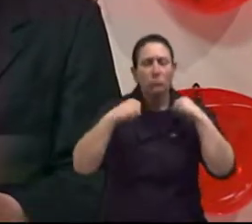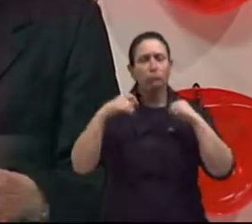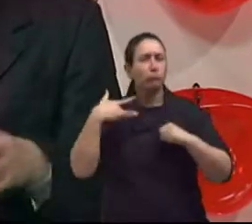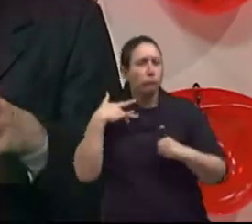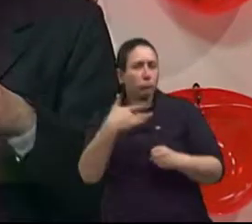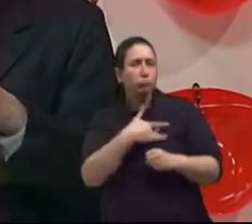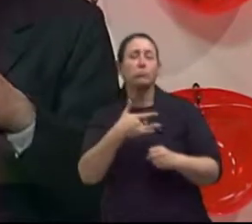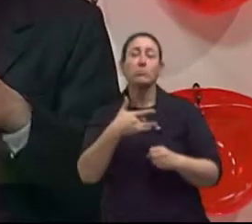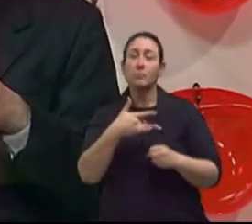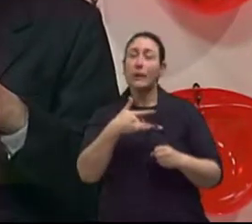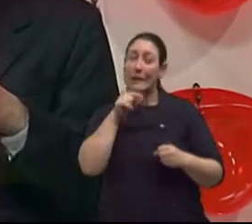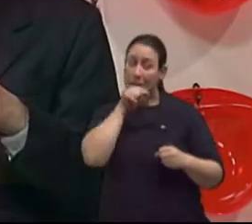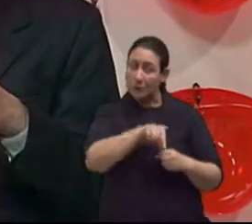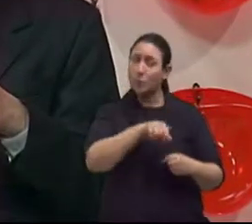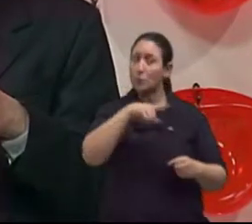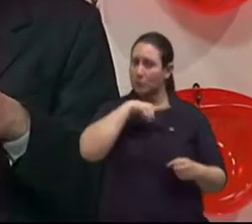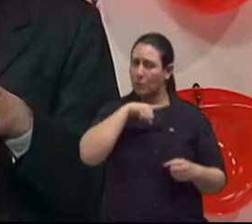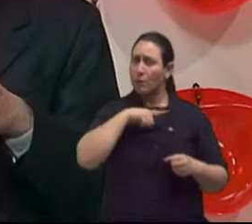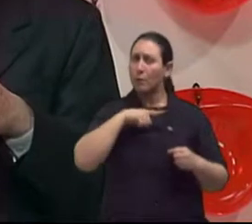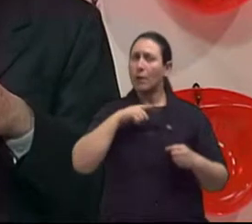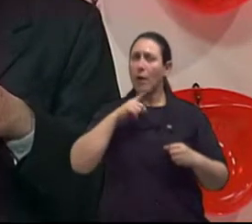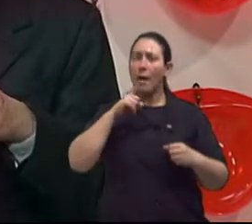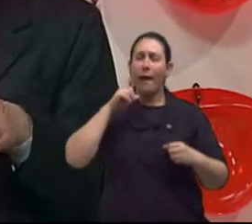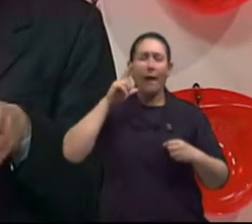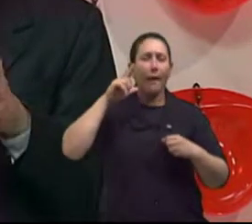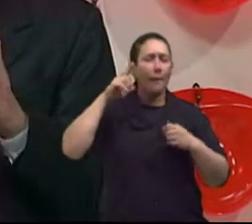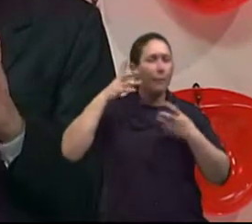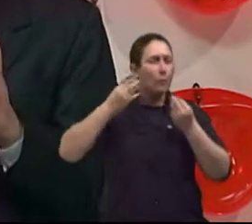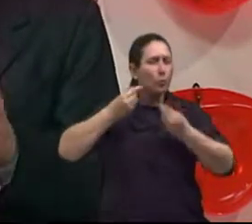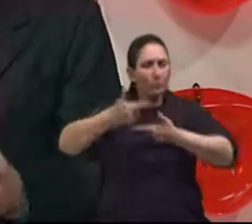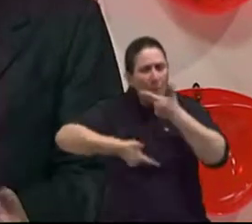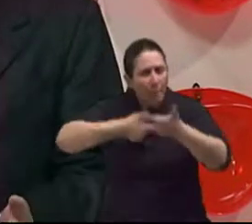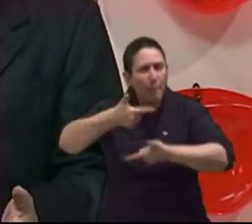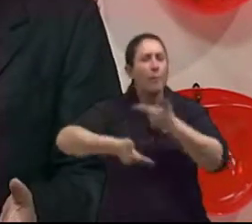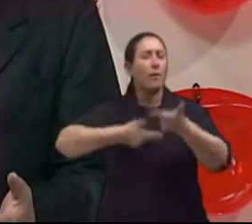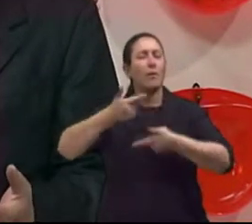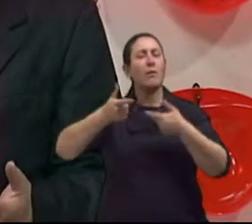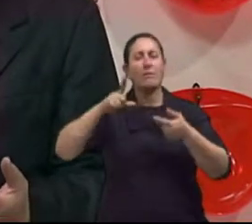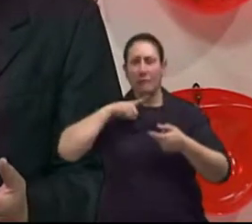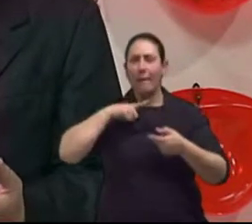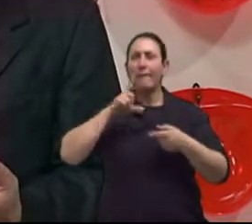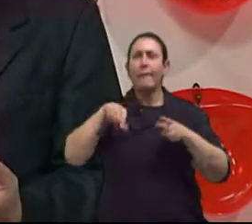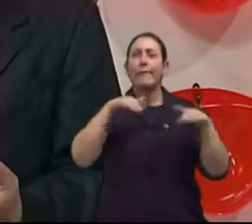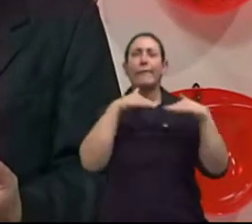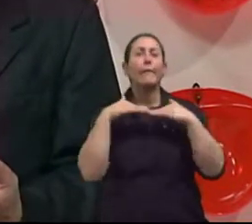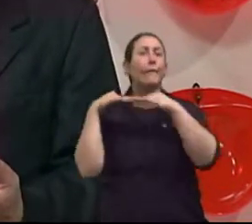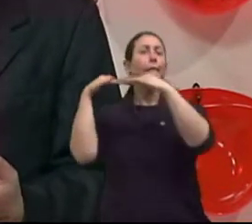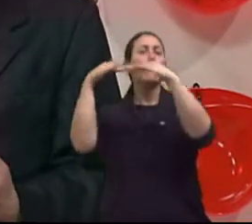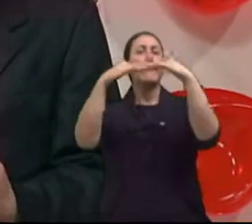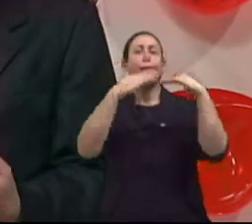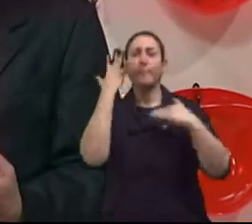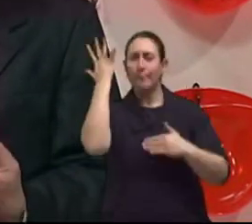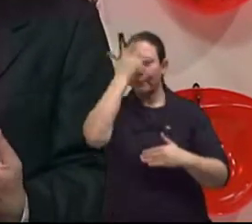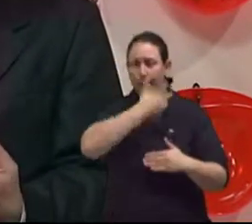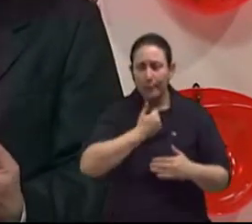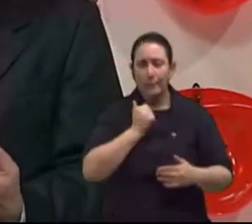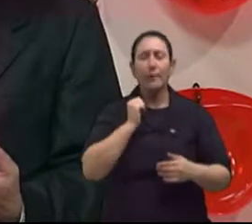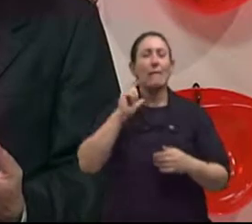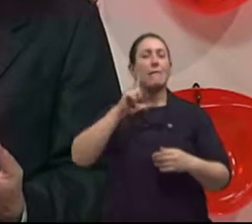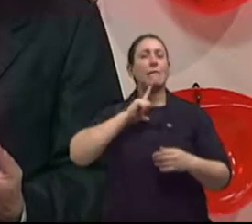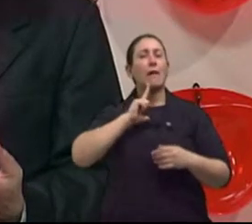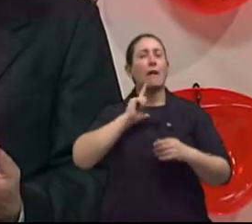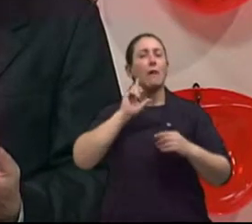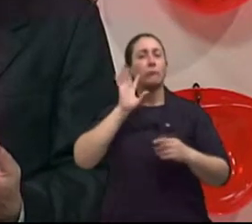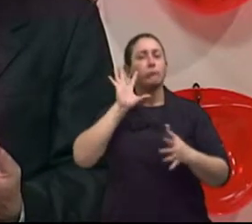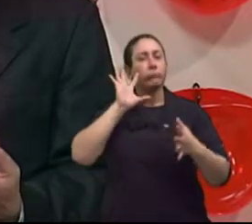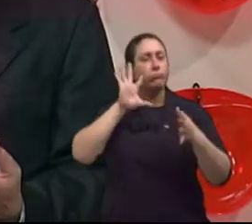existe toda uma pressão para um determinado padrão de beleza que hoje em dia está associado à magreza.